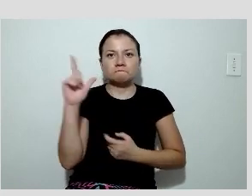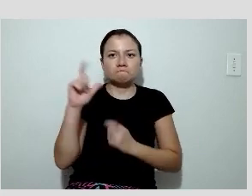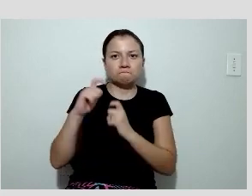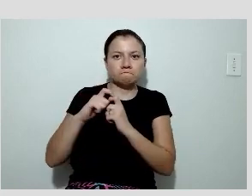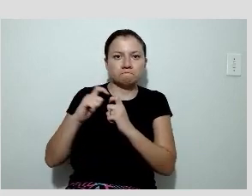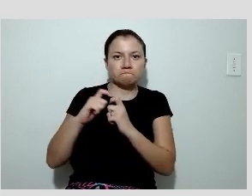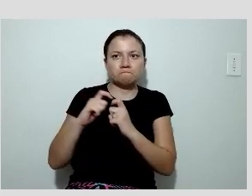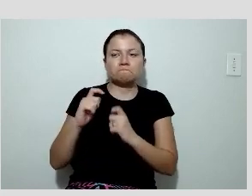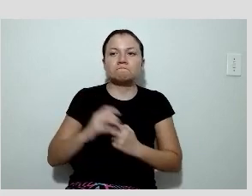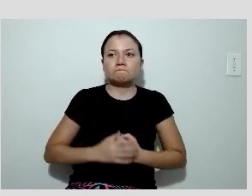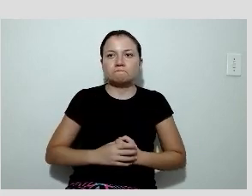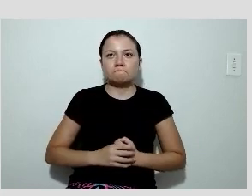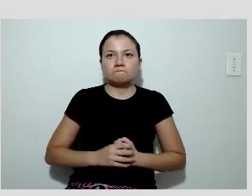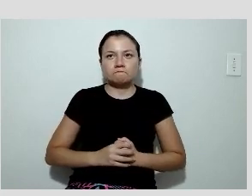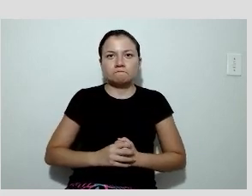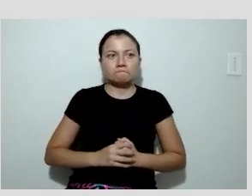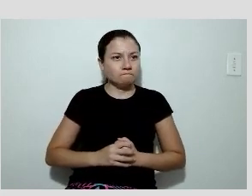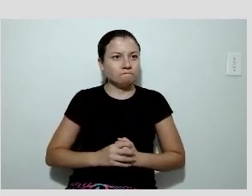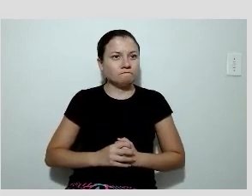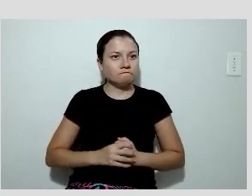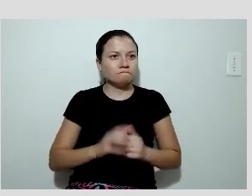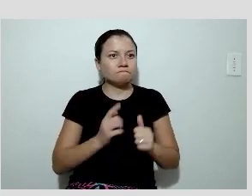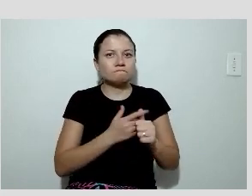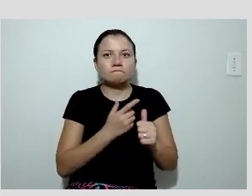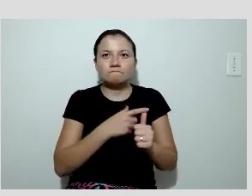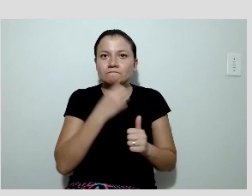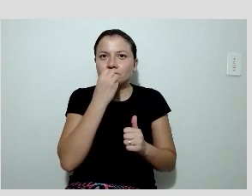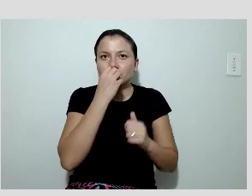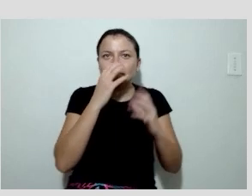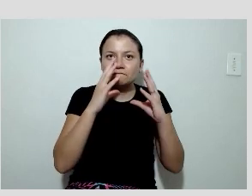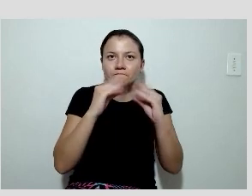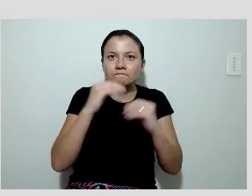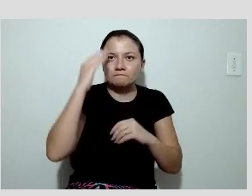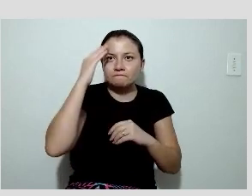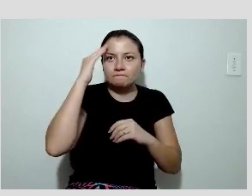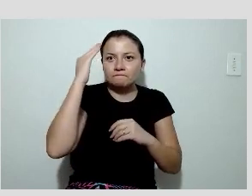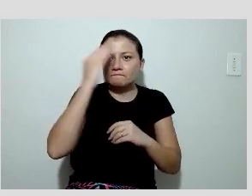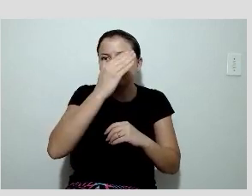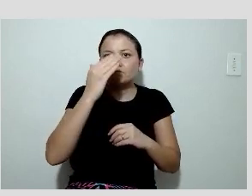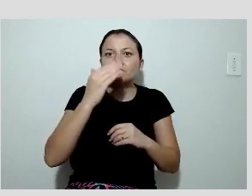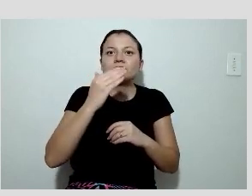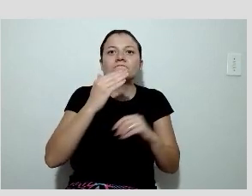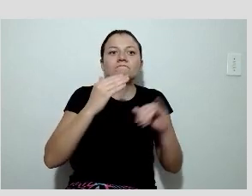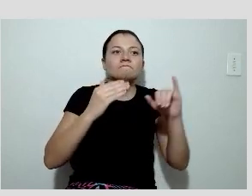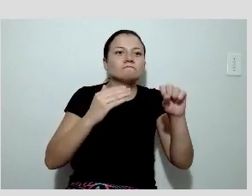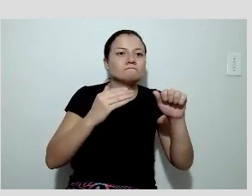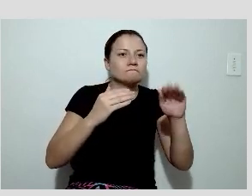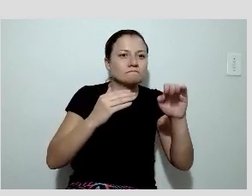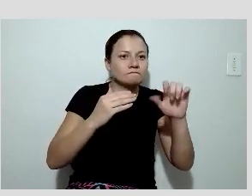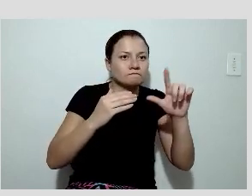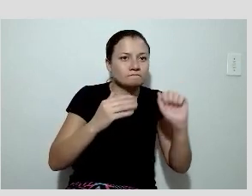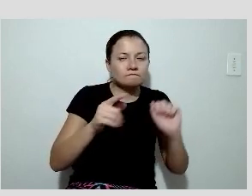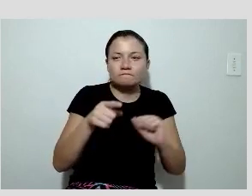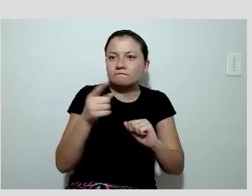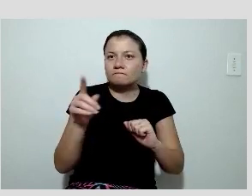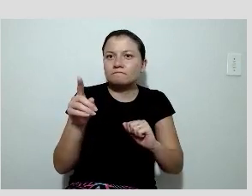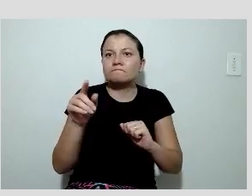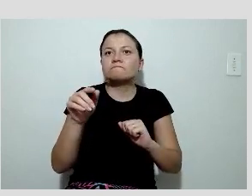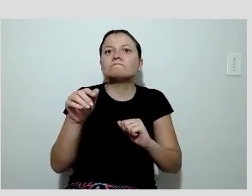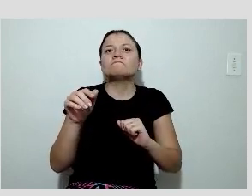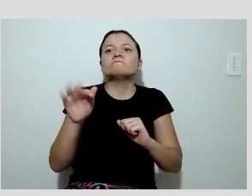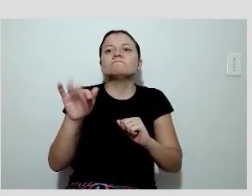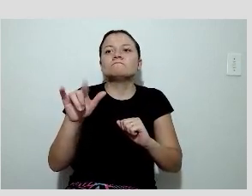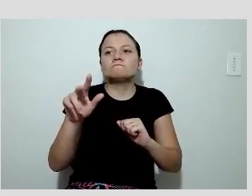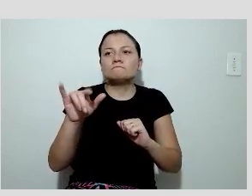Boa noite a todos. Boa noite. Em primeiro lugar, obrigado Isabela, Cláudio Tinoco, pelo honroso convite, mais uma vez,